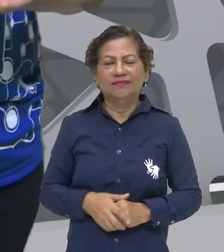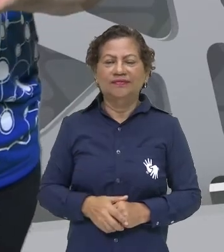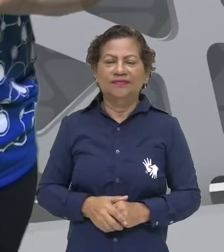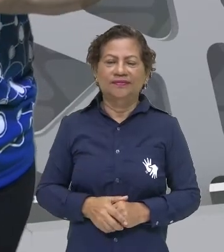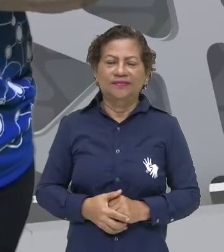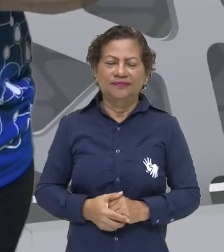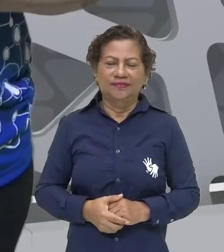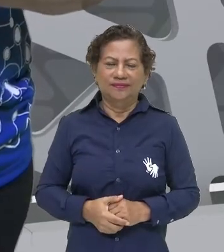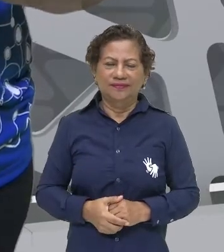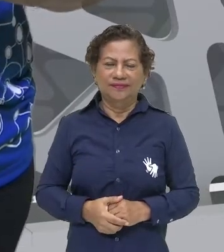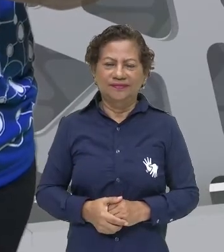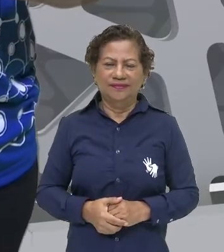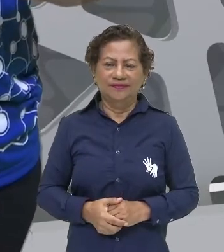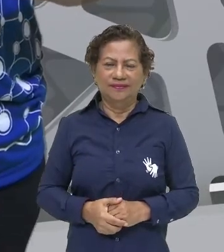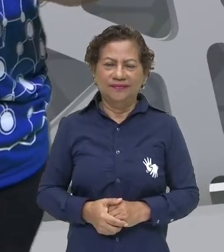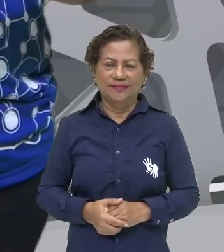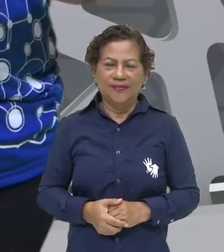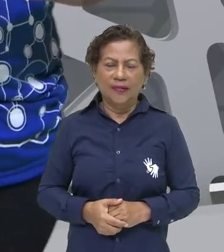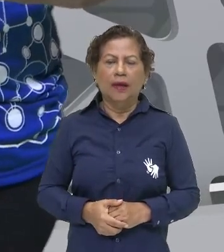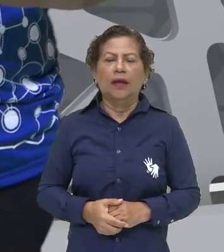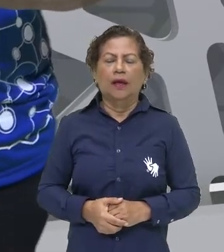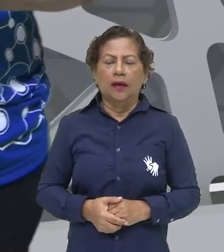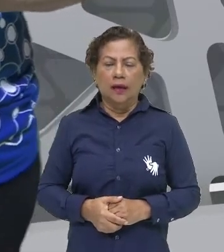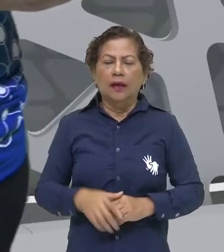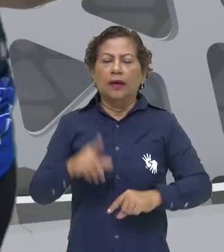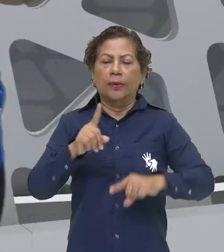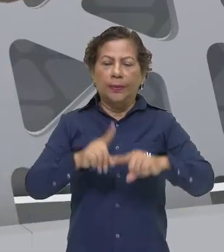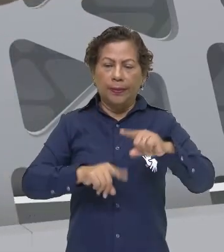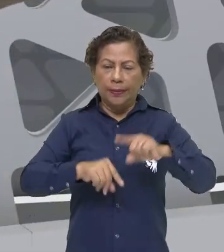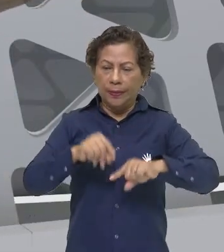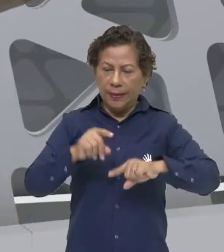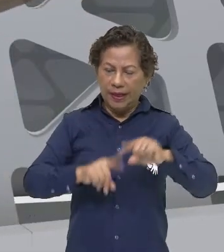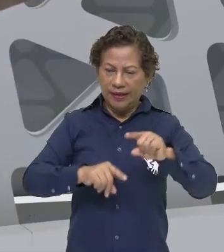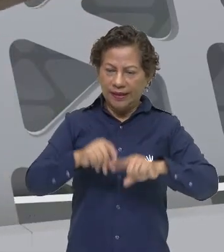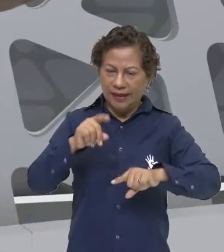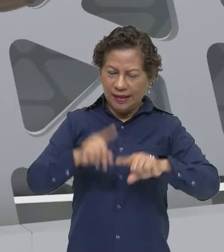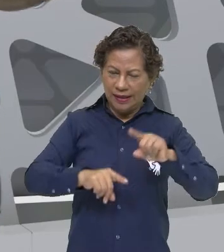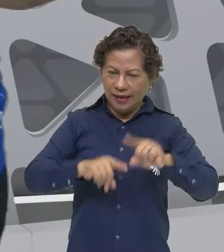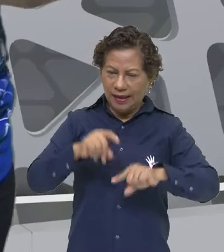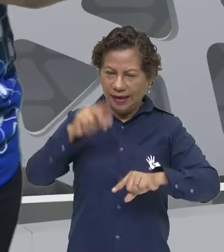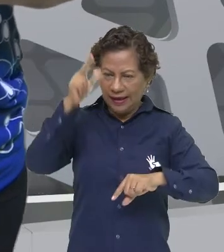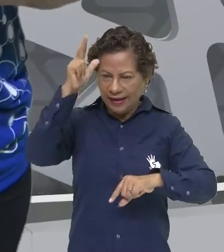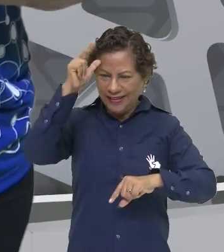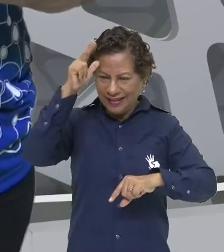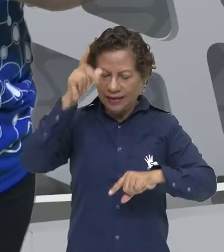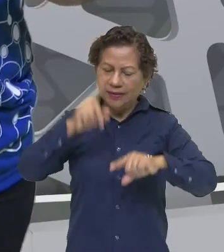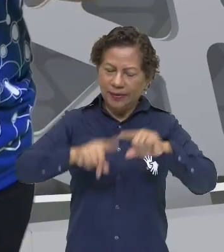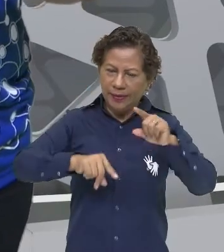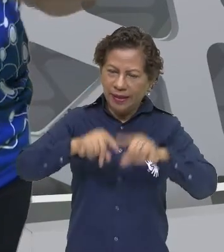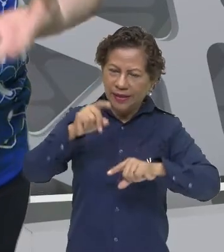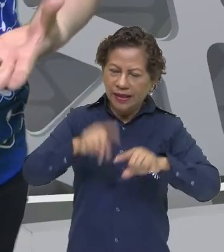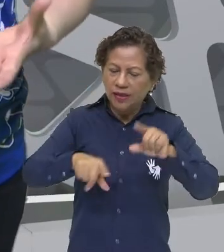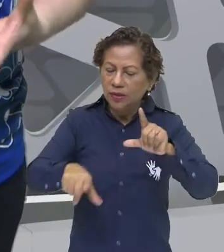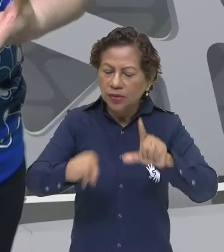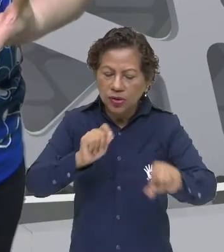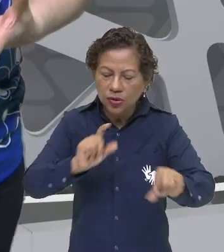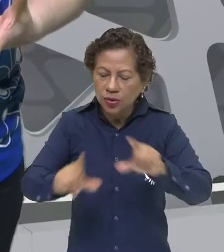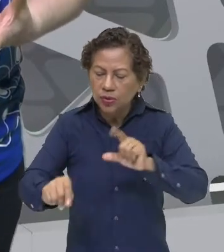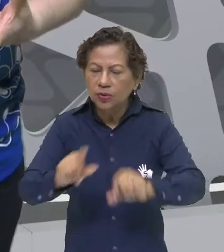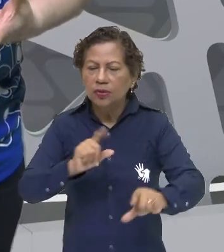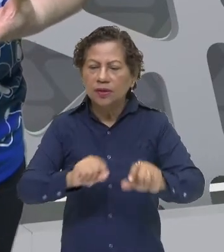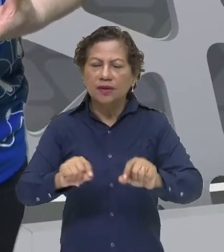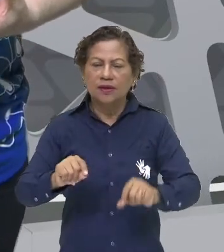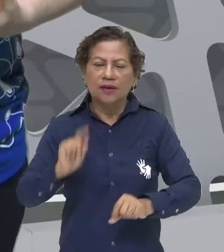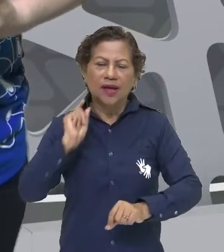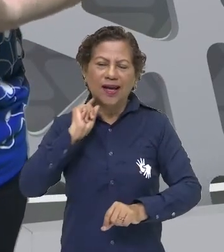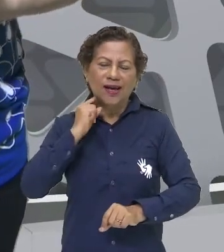causou nas pessoas, trazendo objetos antes apenas com utilidade, funcionalidade para as